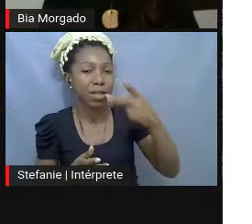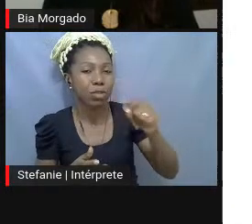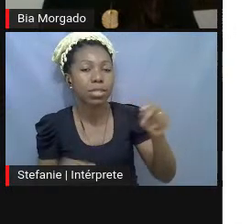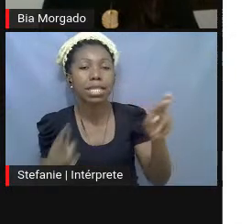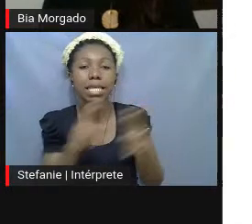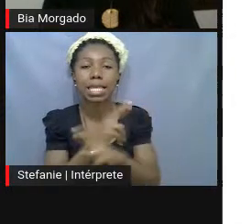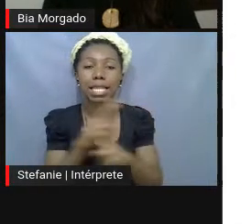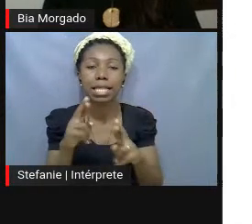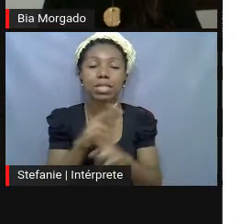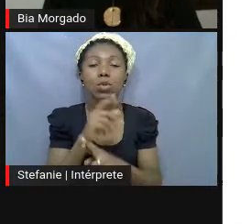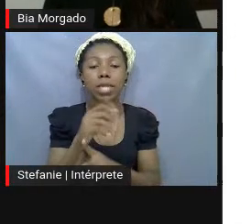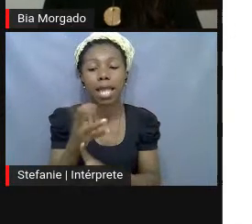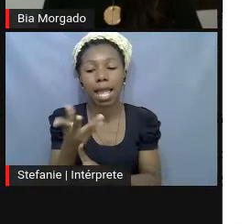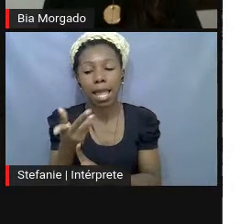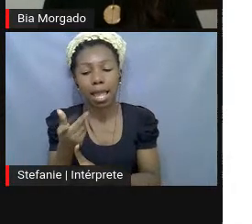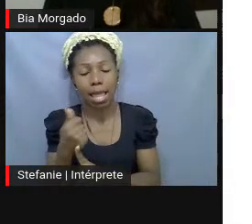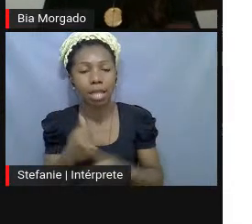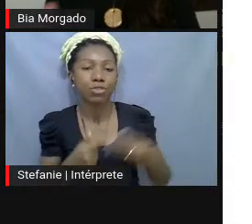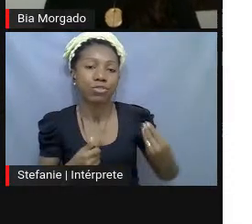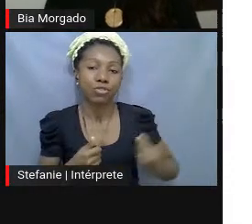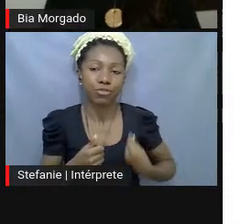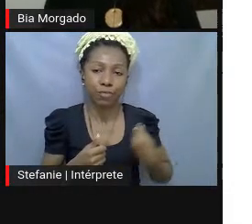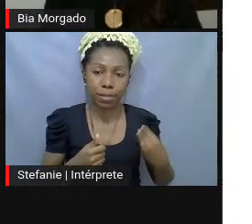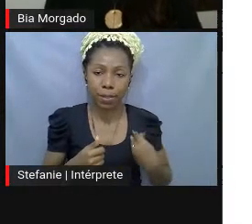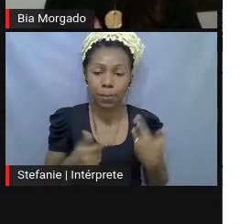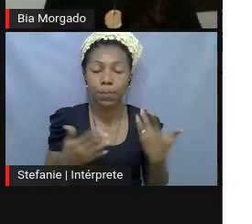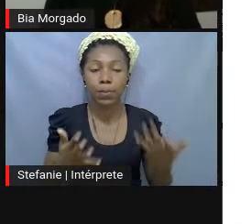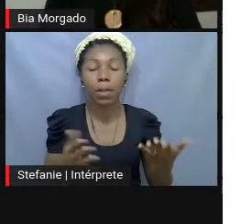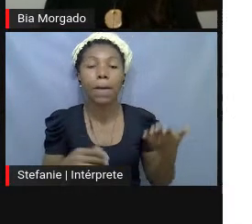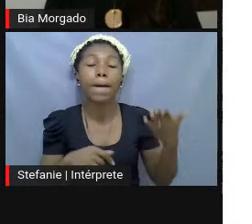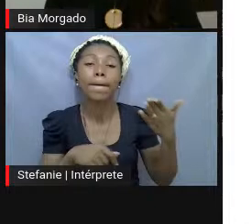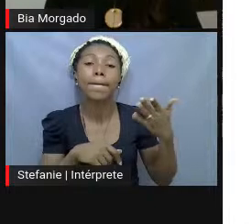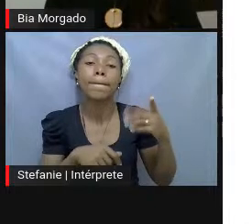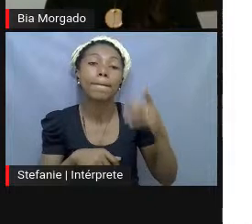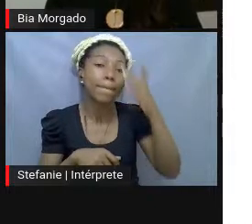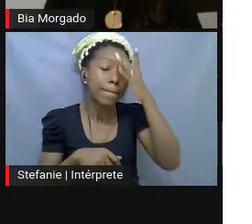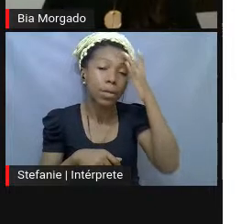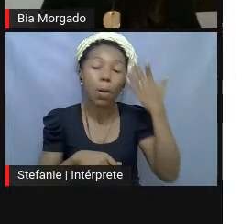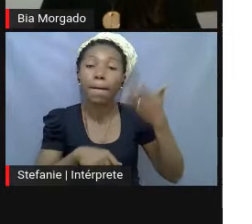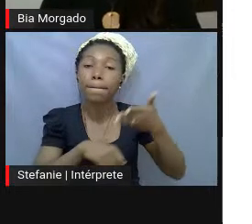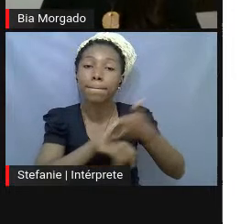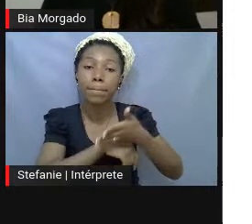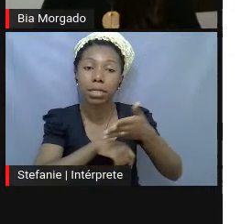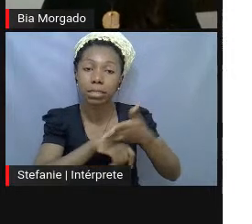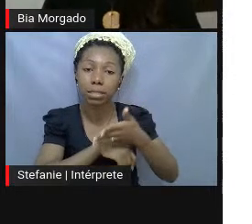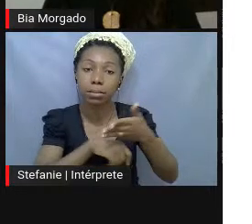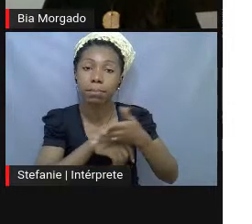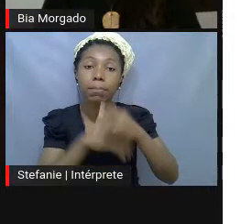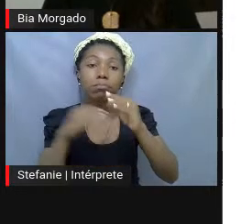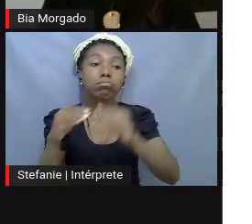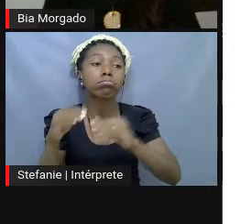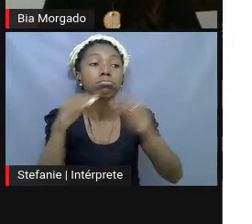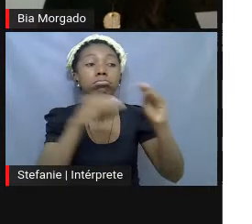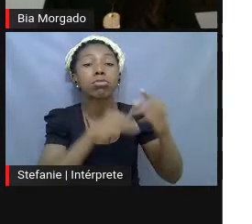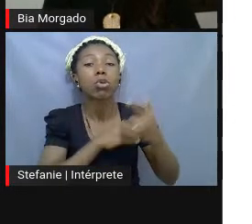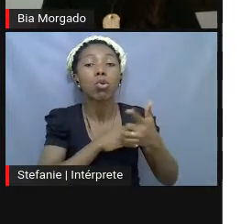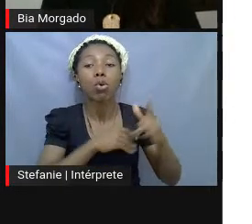entre arte e vida. O participador é tirado do campo habitual e deslocado para um outro lugar desconhecido